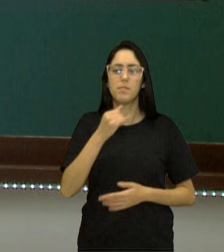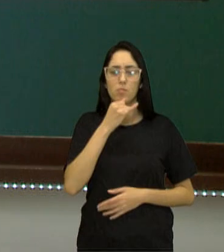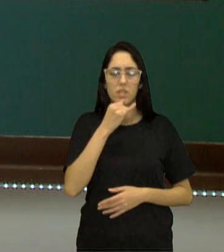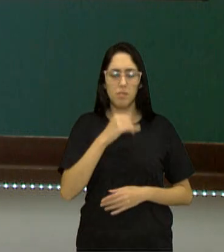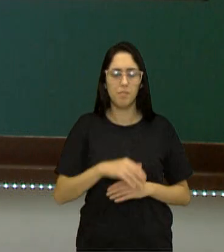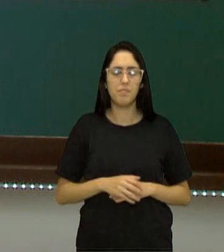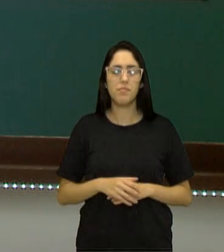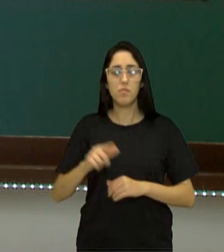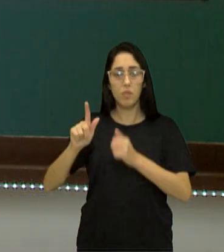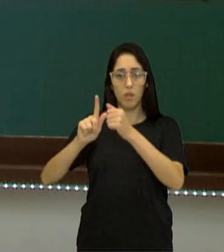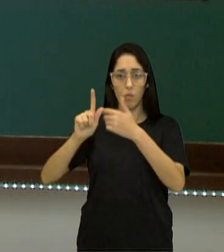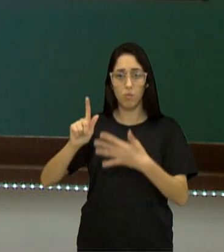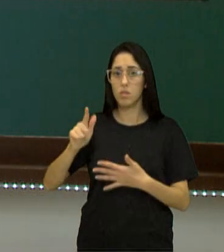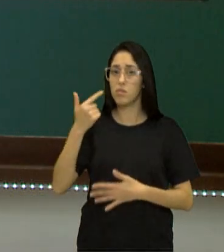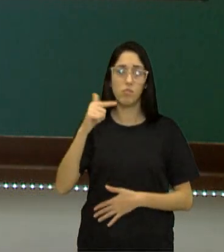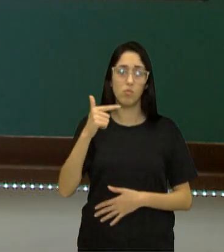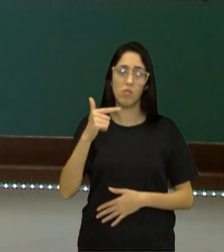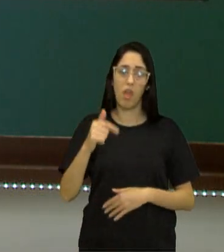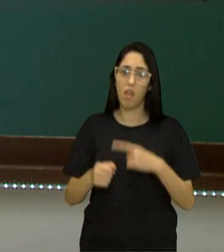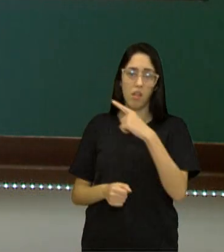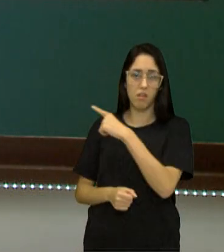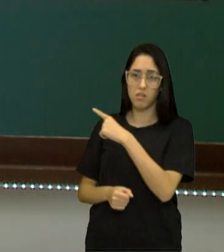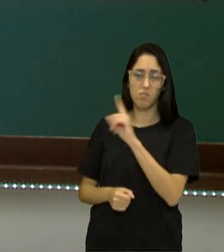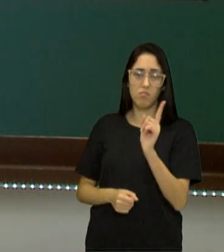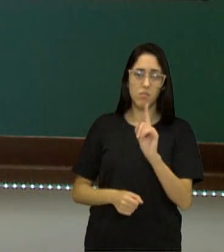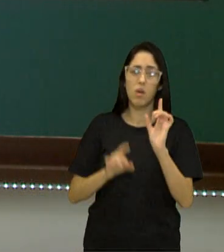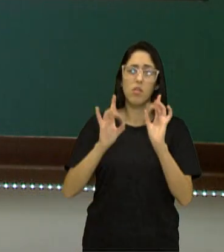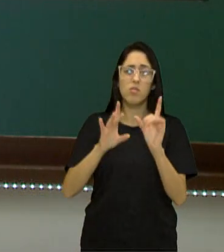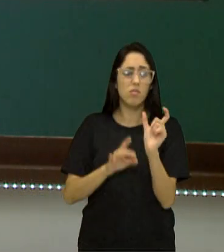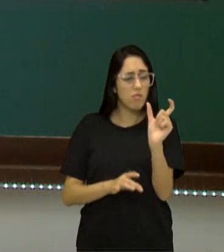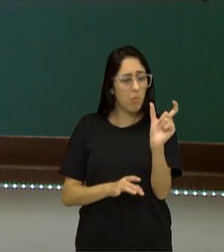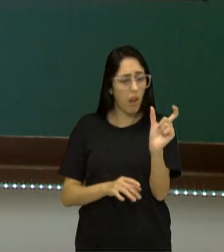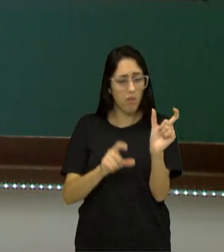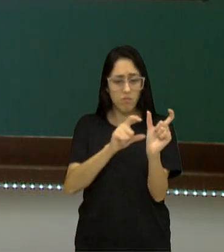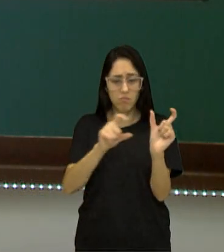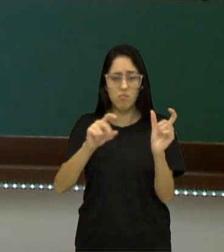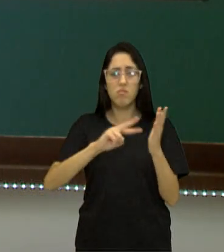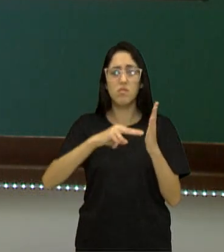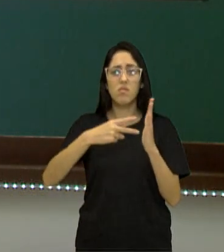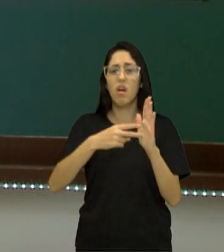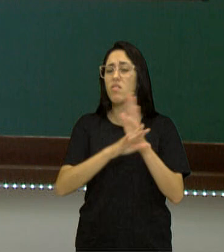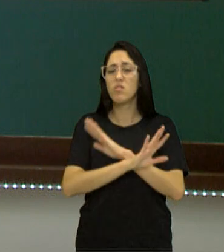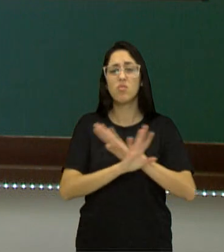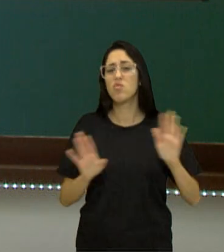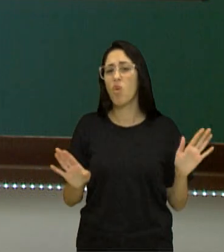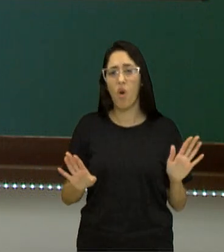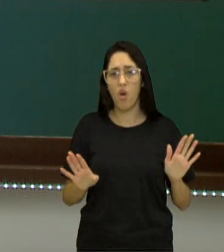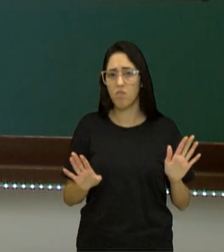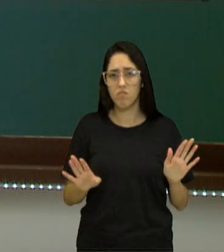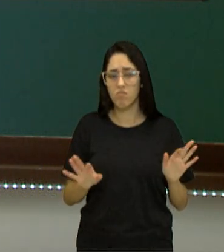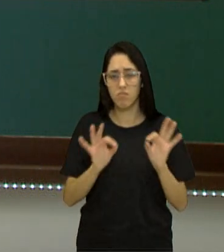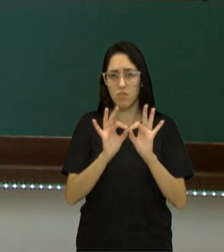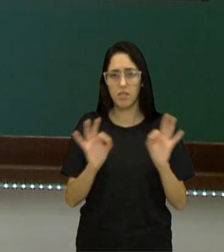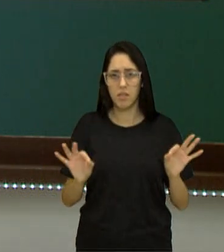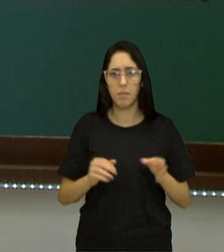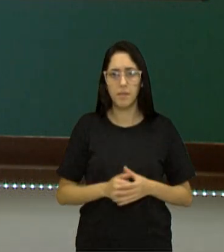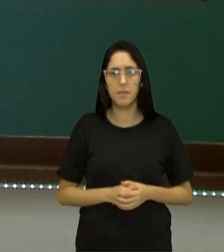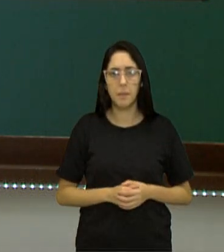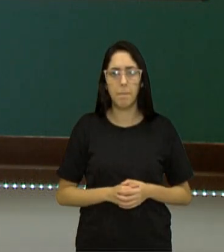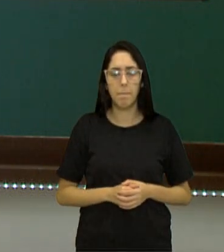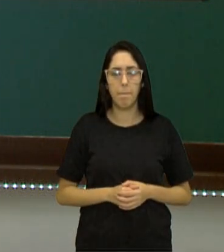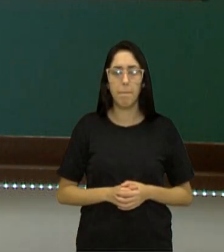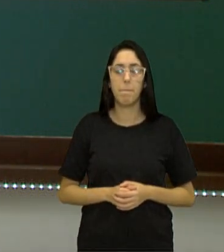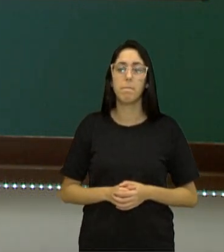o glossário não tem essa estrutura. Porque o glossário é só a palavra e a definição. A entrada e a definição. Mais nada. É o